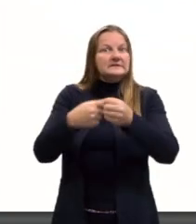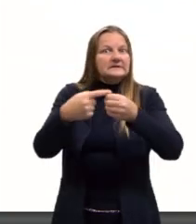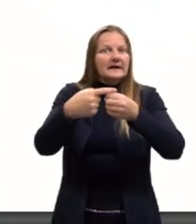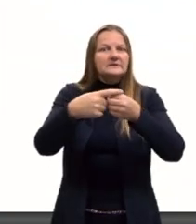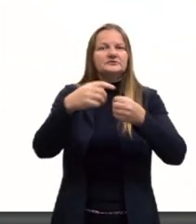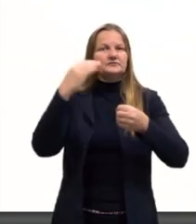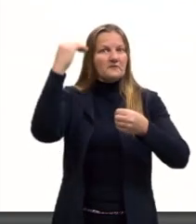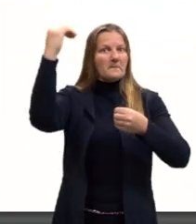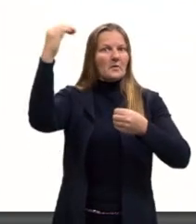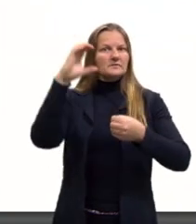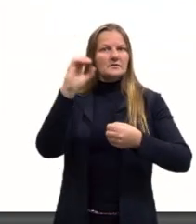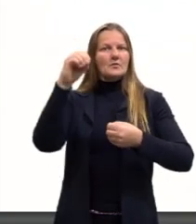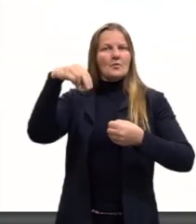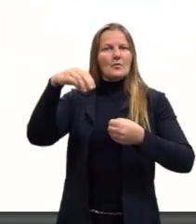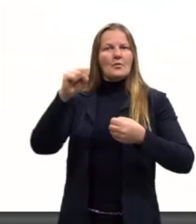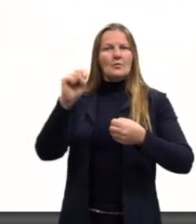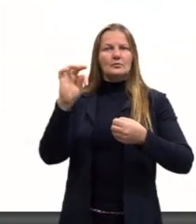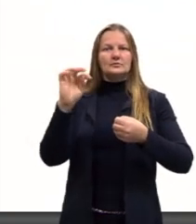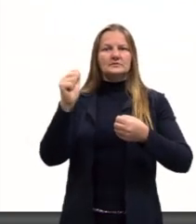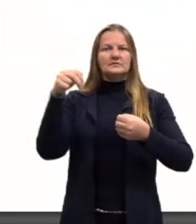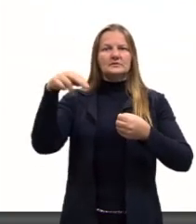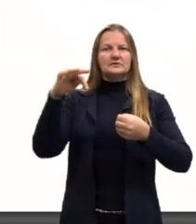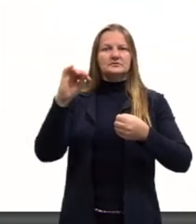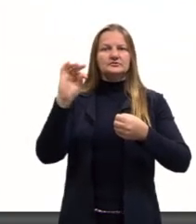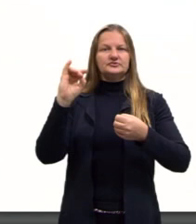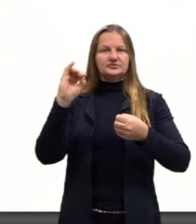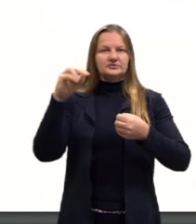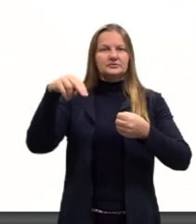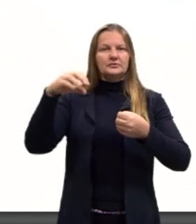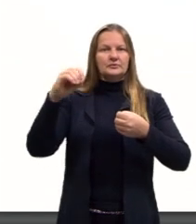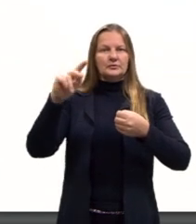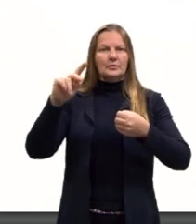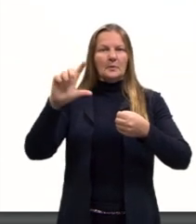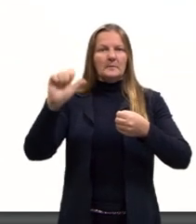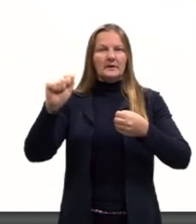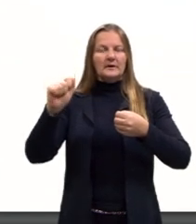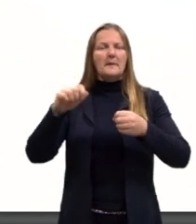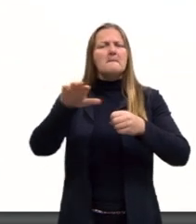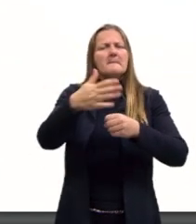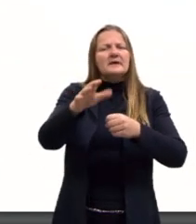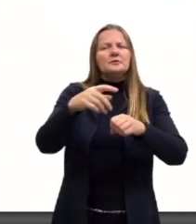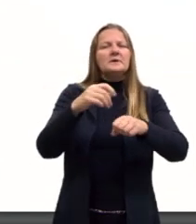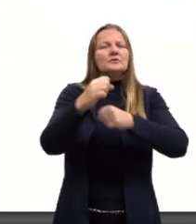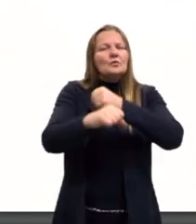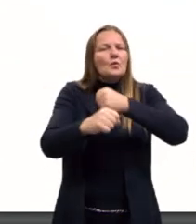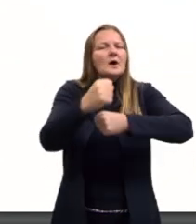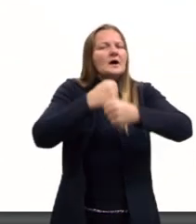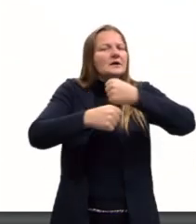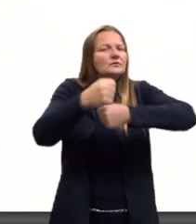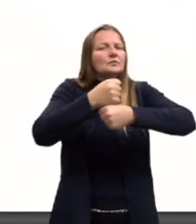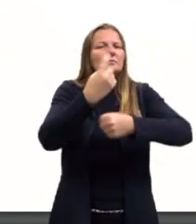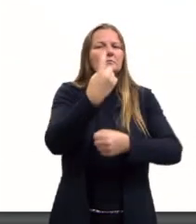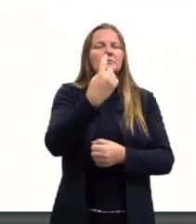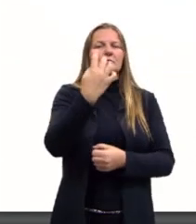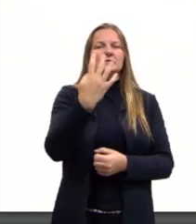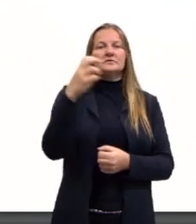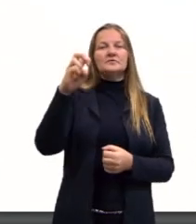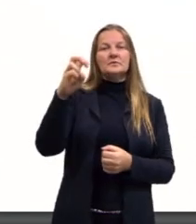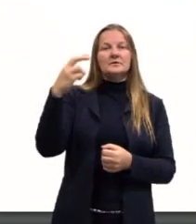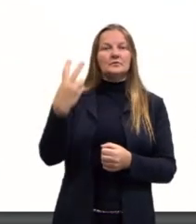o fim do período medieval. Então, ali em 1452. E ela iria até